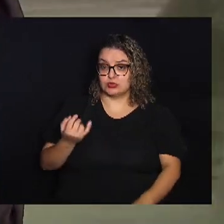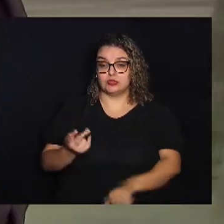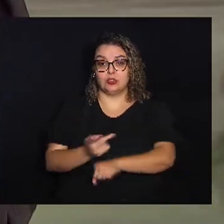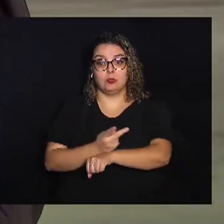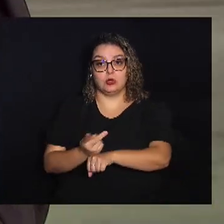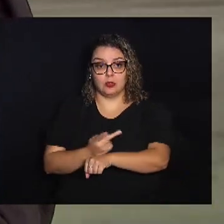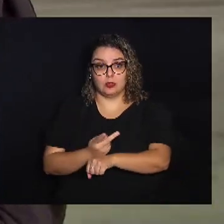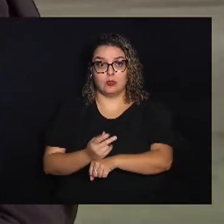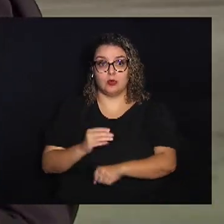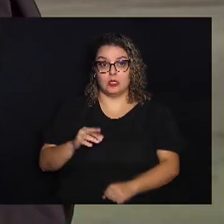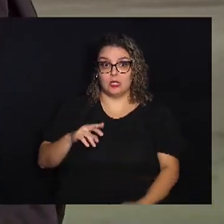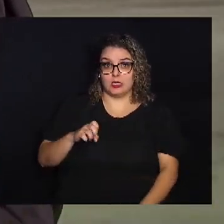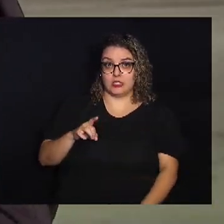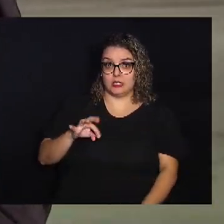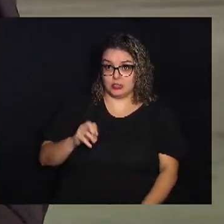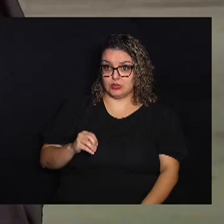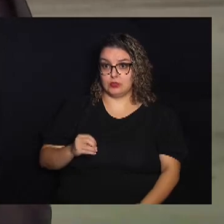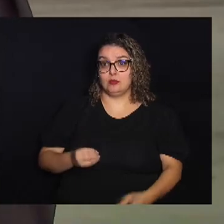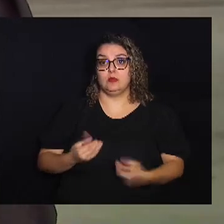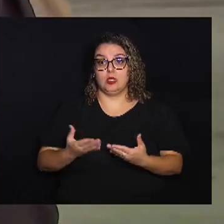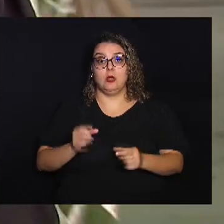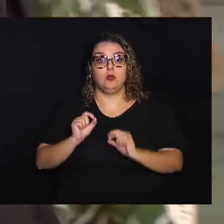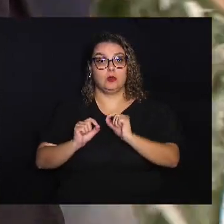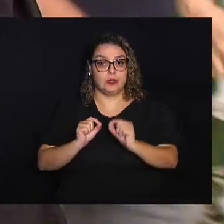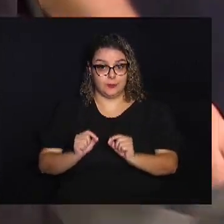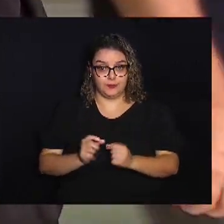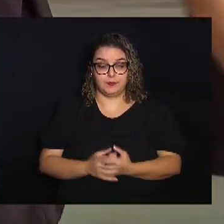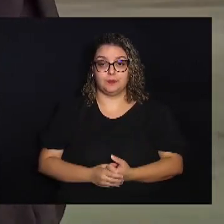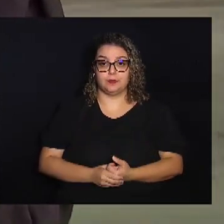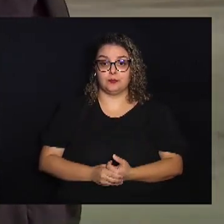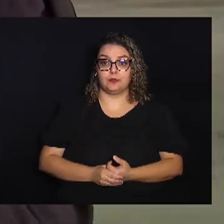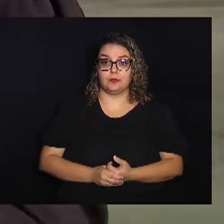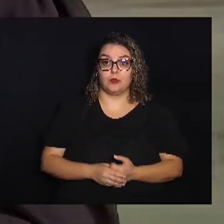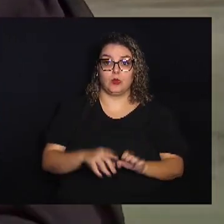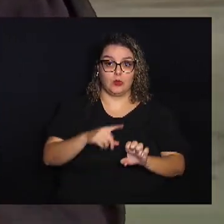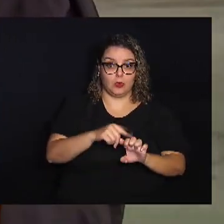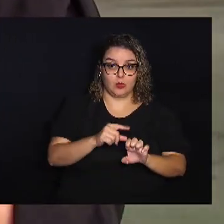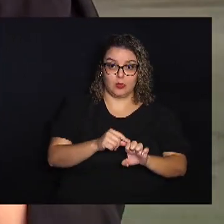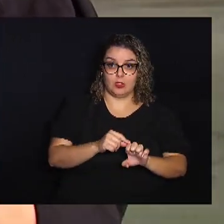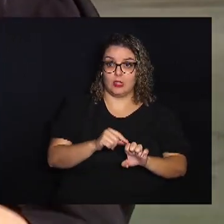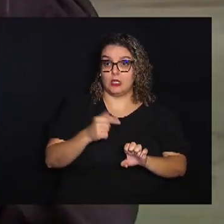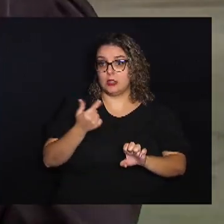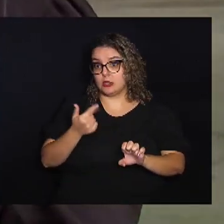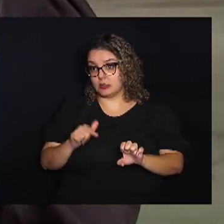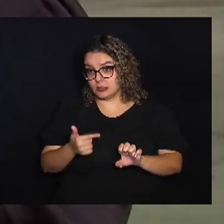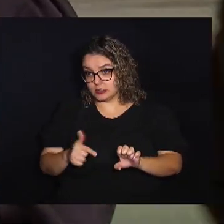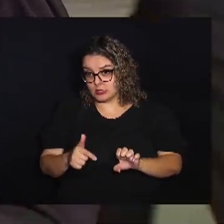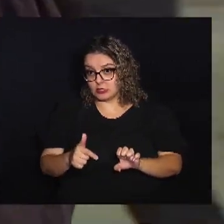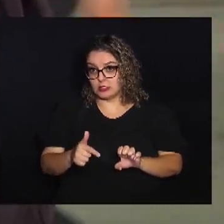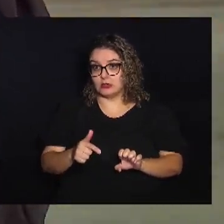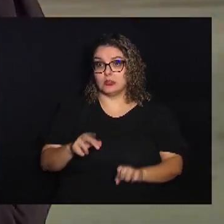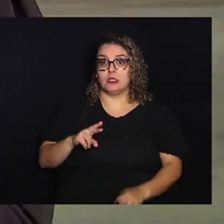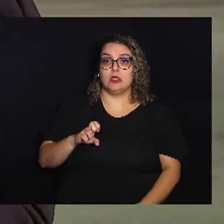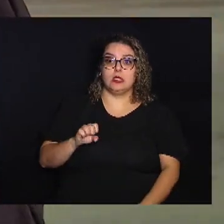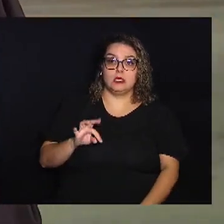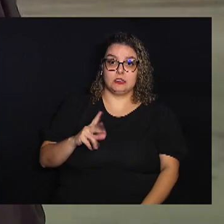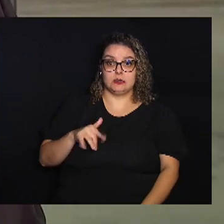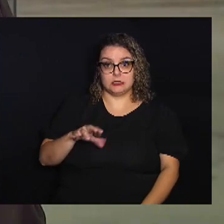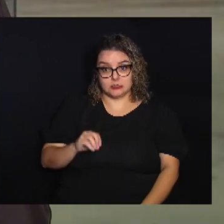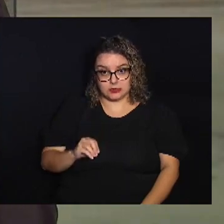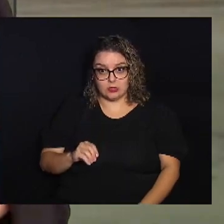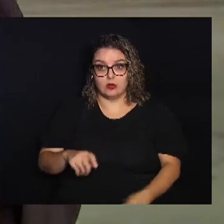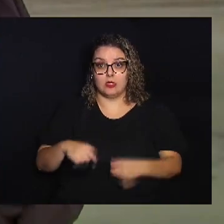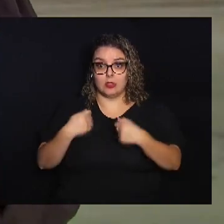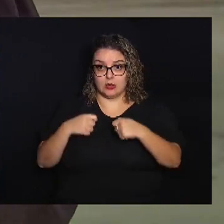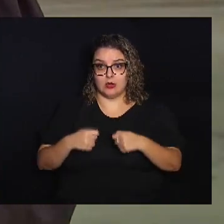esse crédito, para a oferta dele é que o micro empreendedor não tenha restrições e precisa